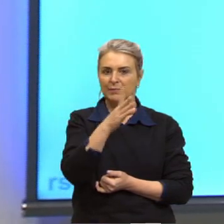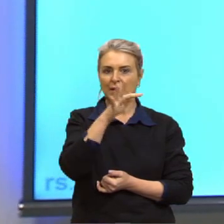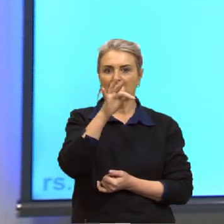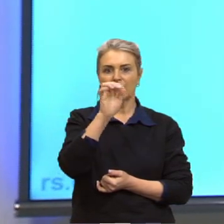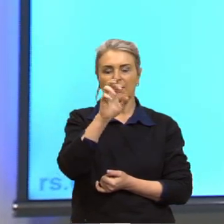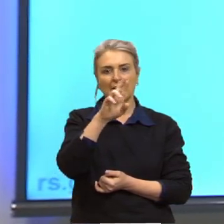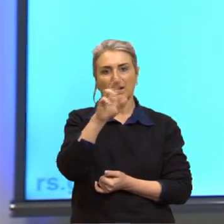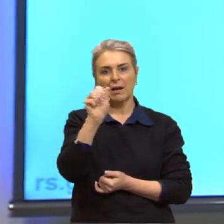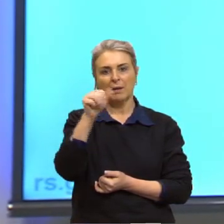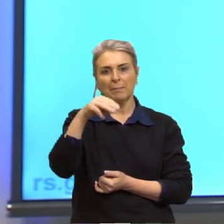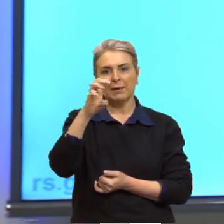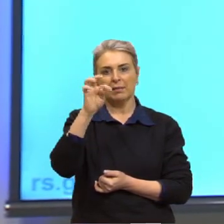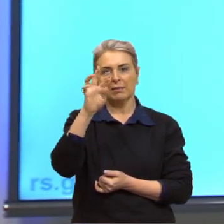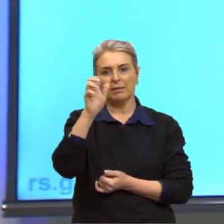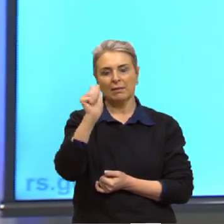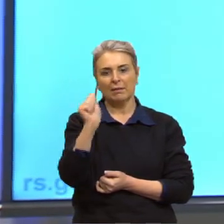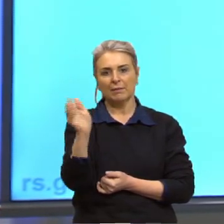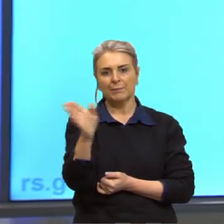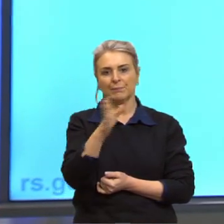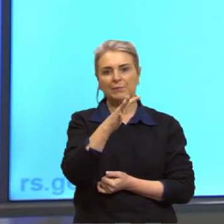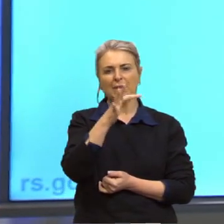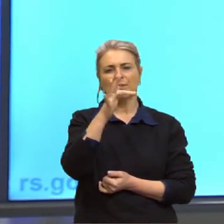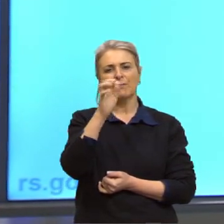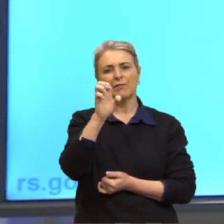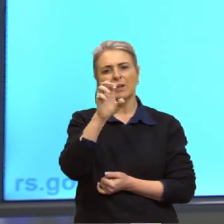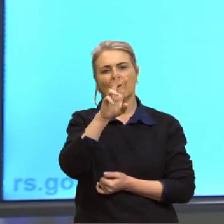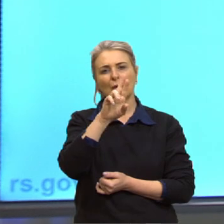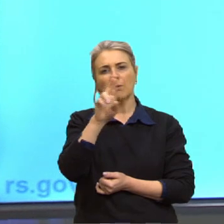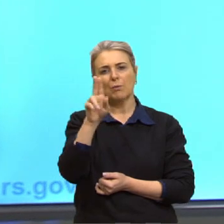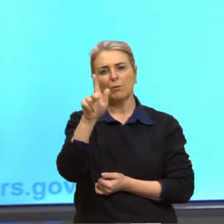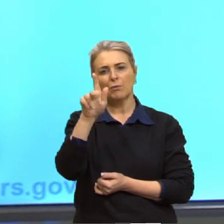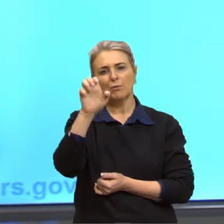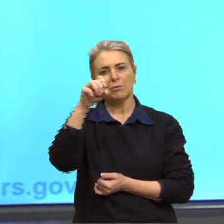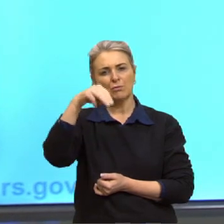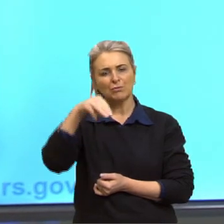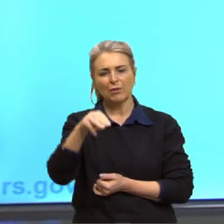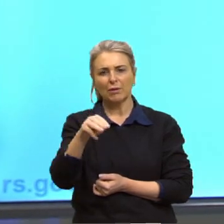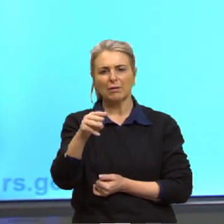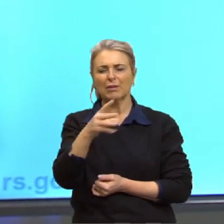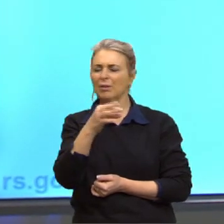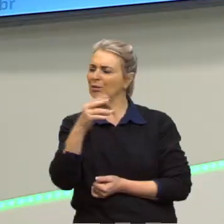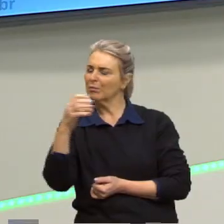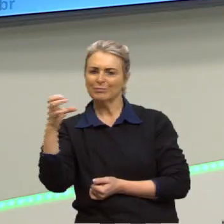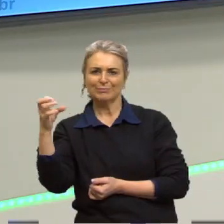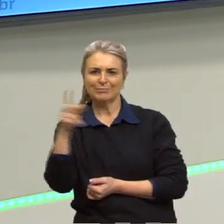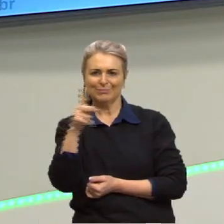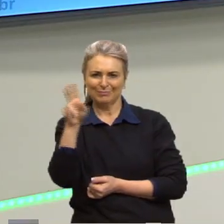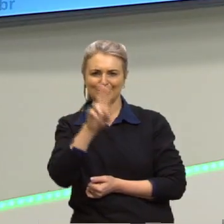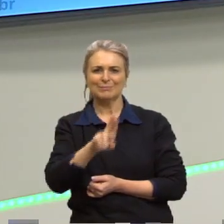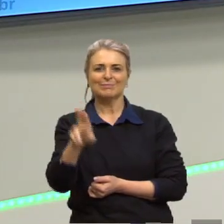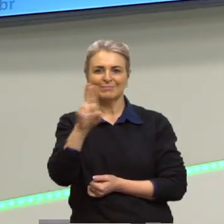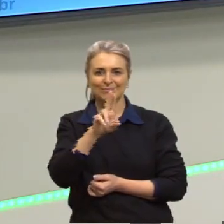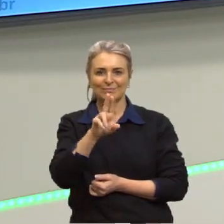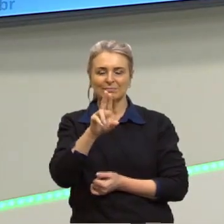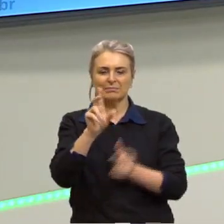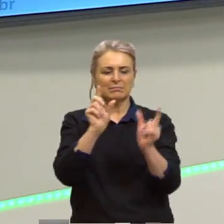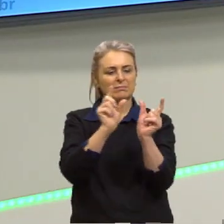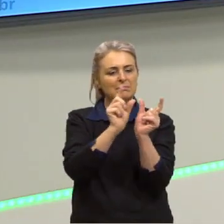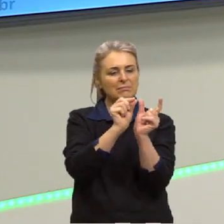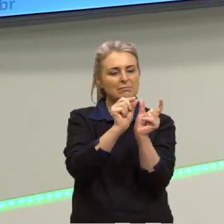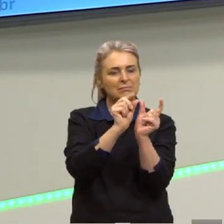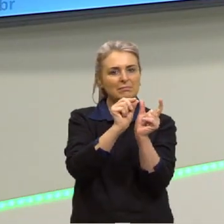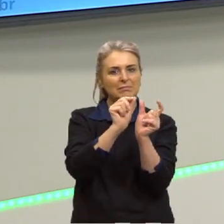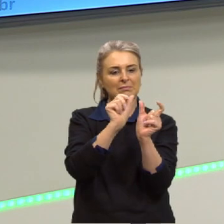ferrugem, ferreiro. E essas séries de sufixos que eu acrescento, esses morfemas,